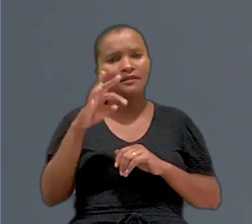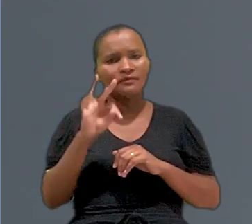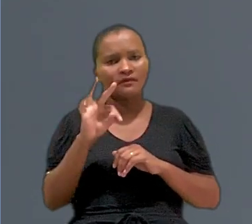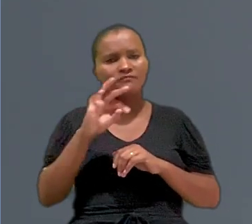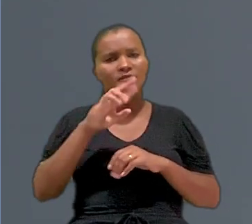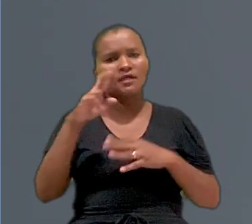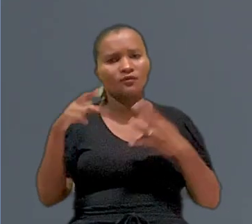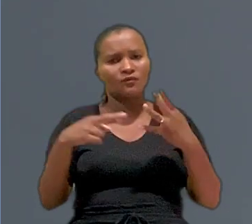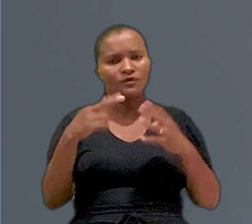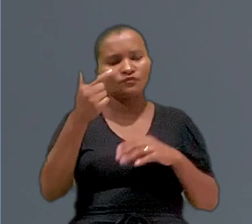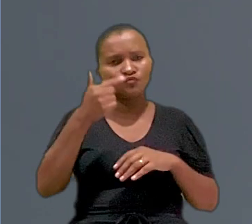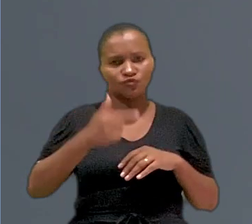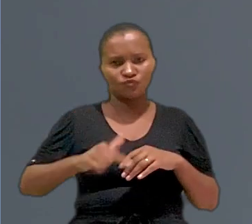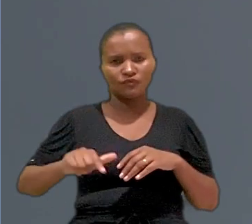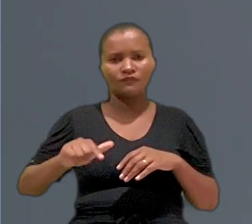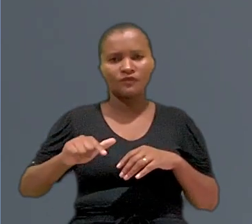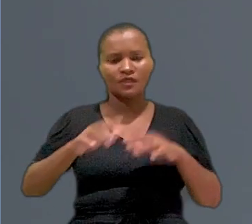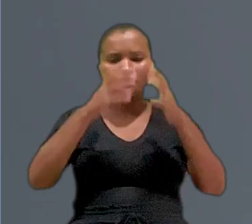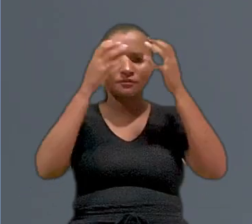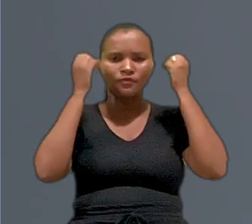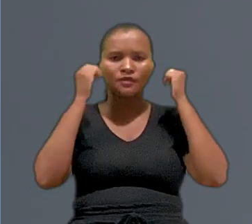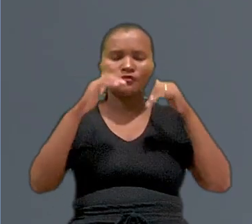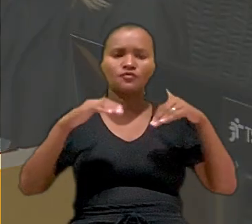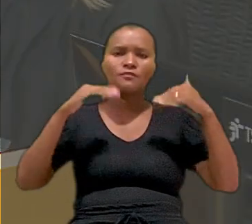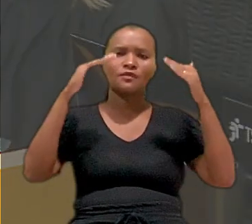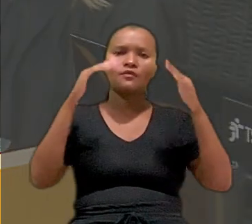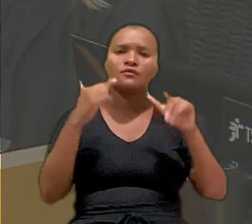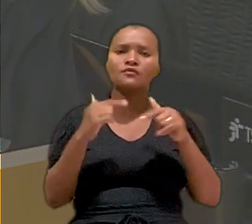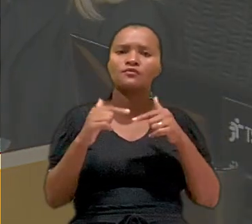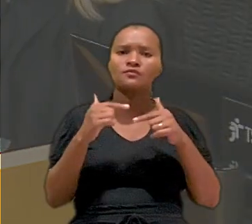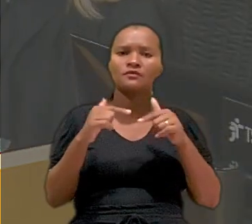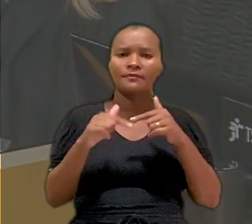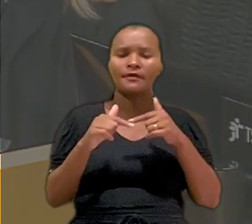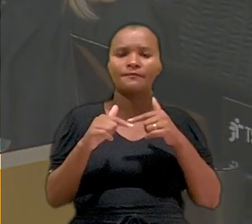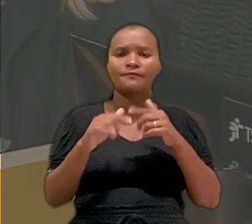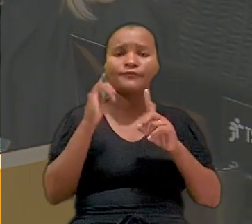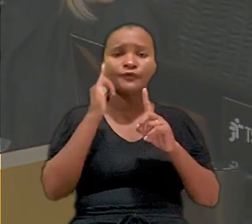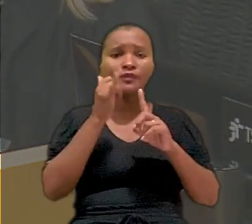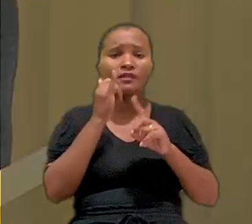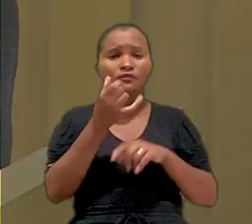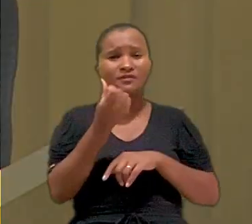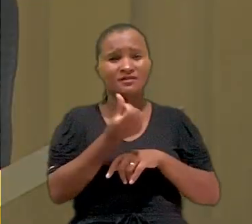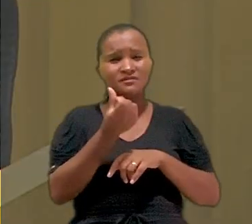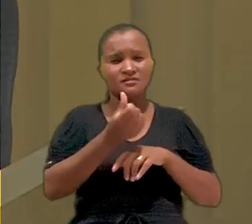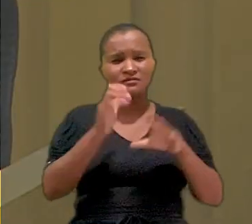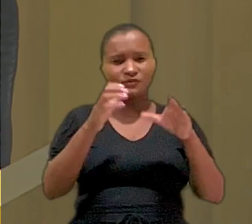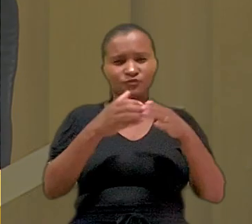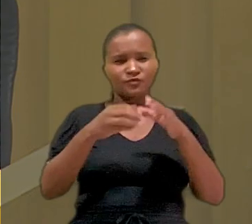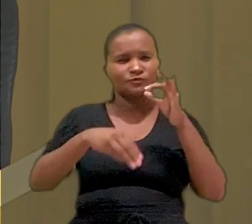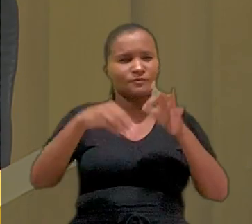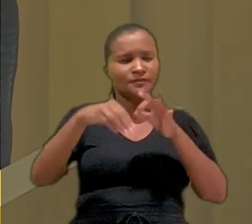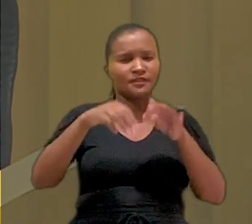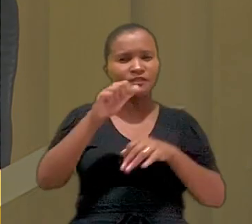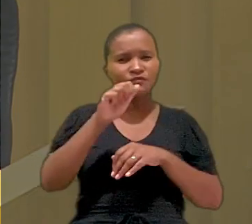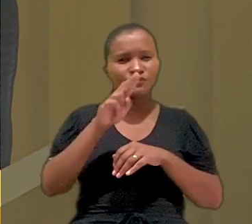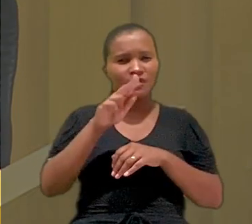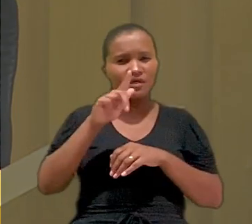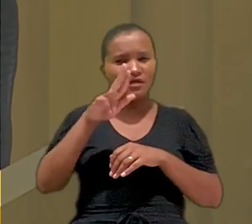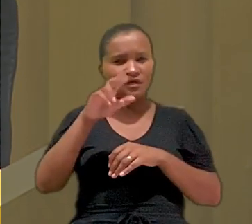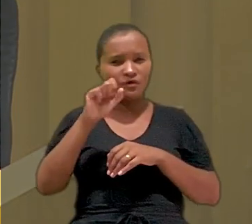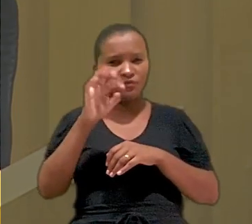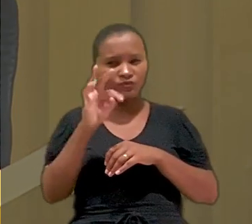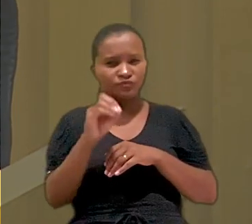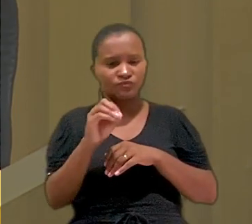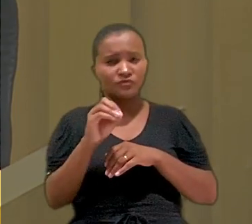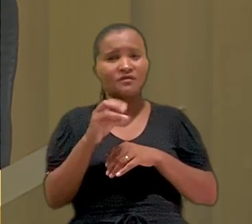MPT recorreu da decisão novamente, dessa vez ao Tribunal Superior do Trabalho. O relator na sexta turma, ministro